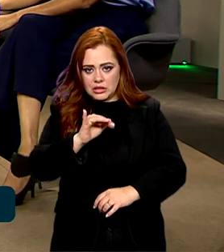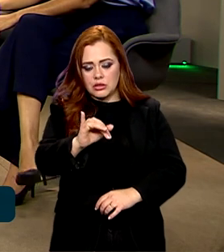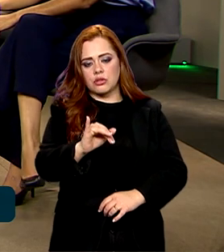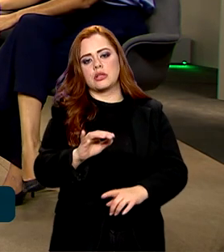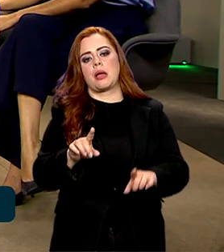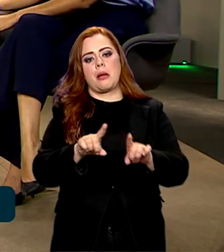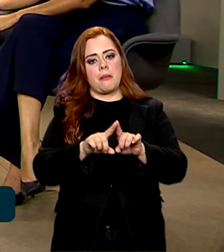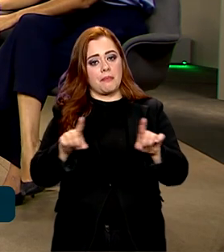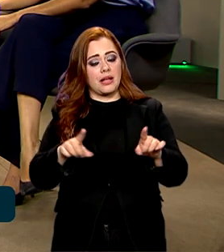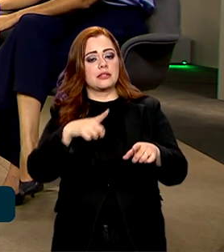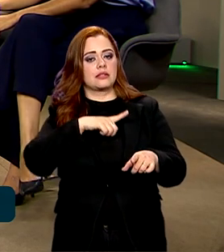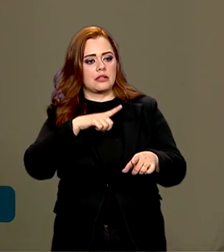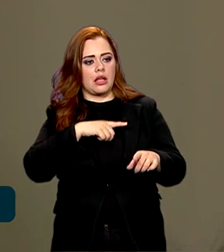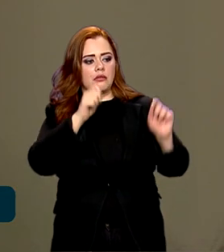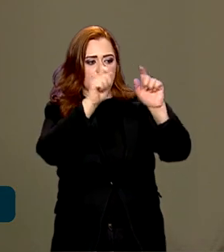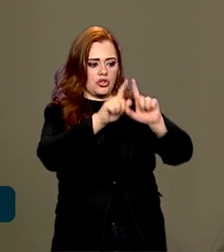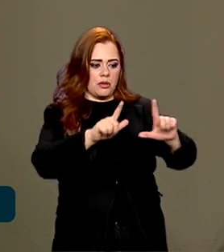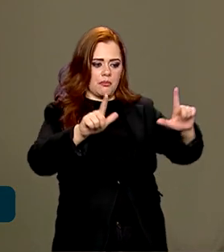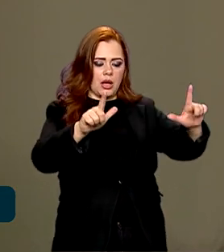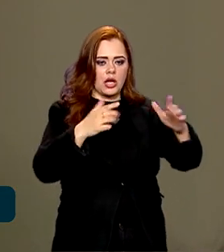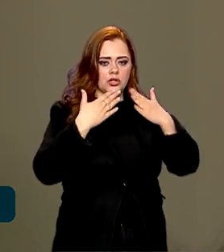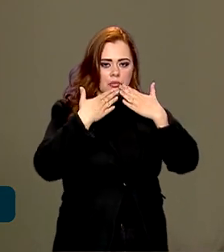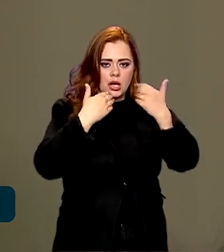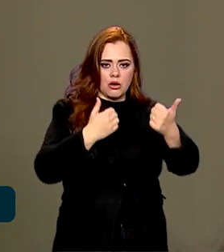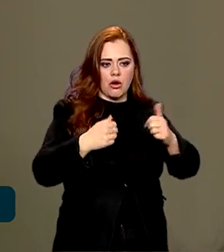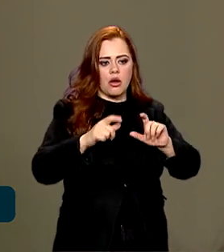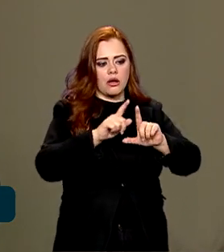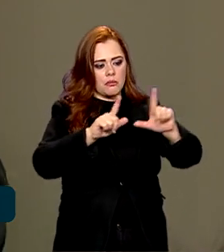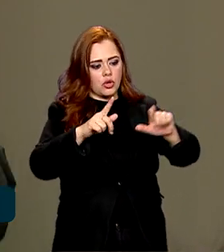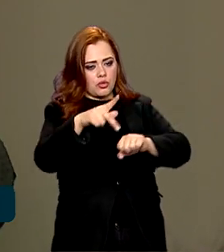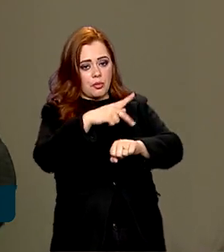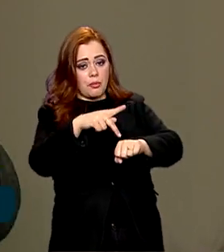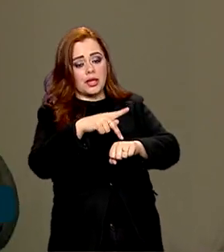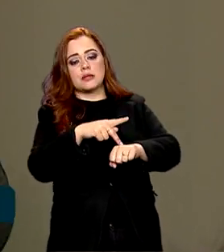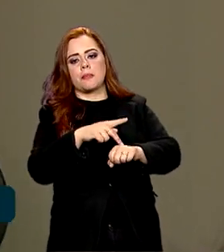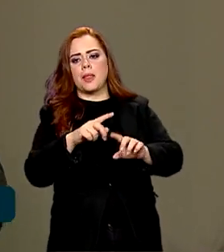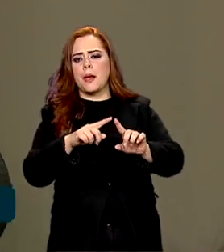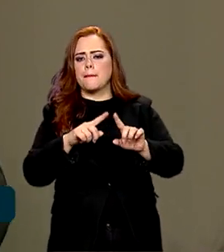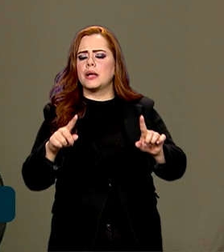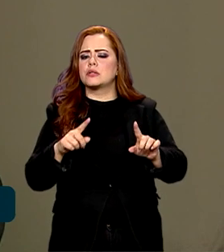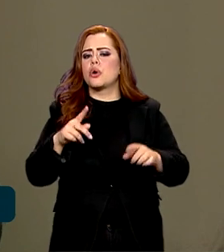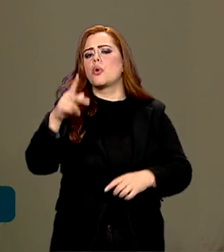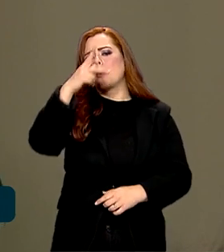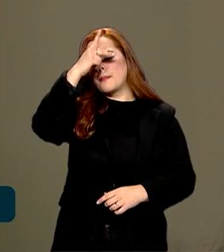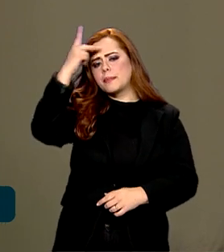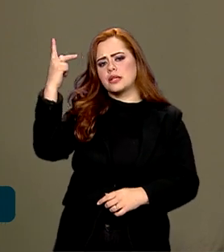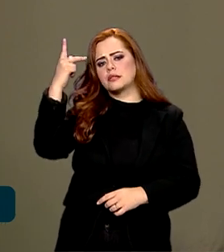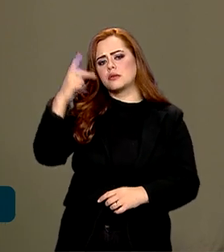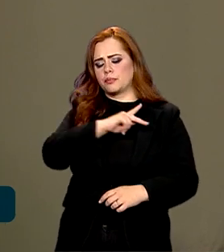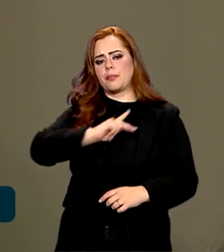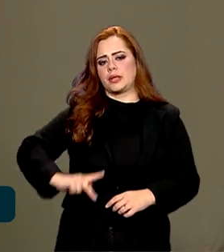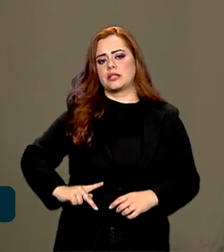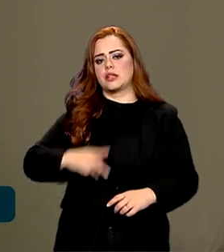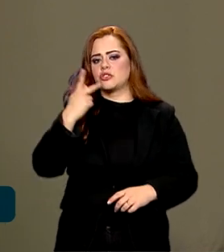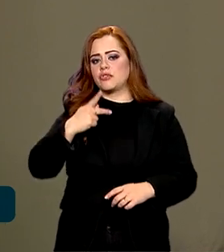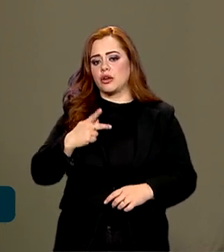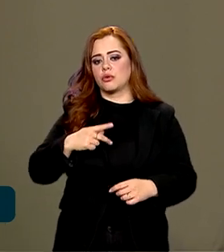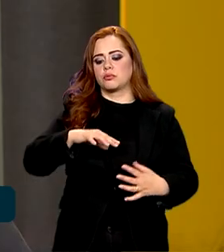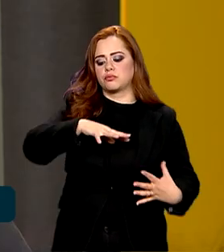de imagem, de reputação do país. E o presidente diz que vai rodar o mundo todo para vender os projetos. Acho que ele vai conseguir.